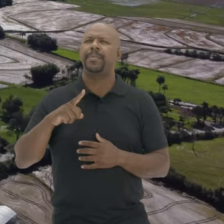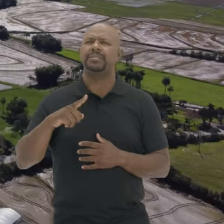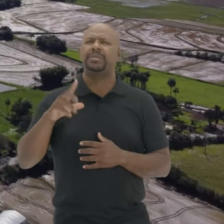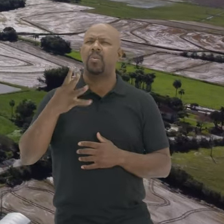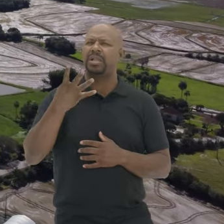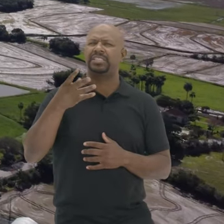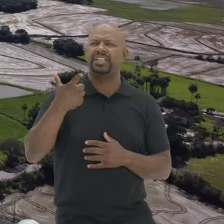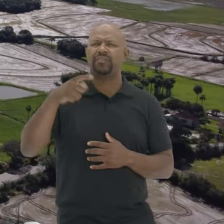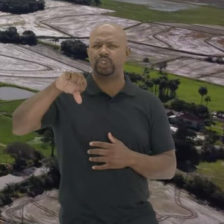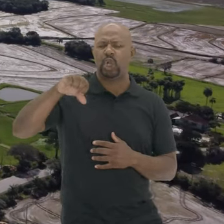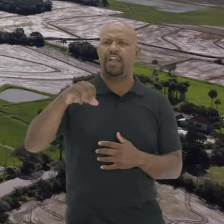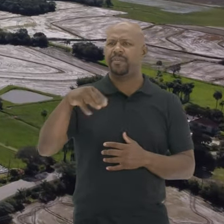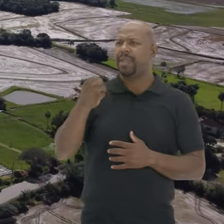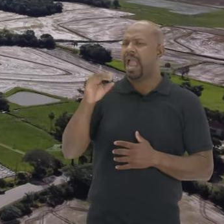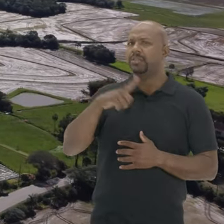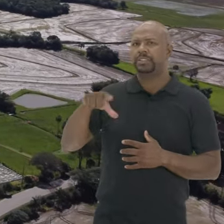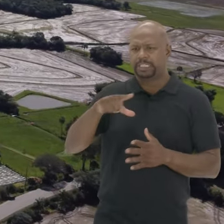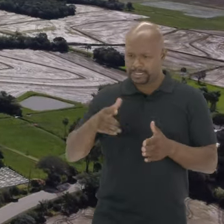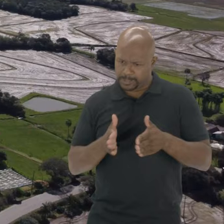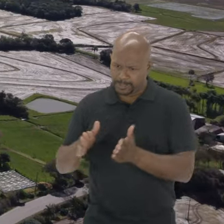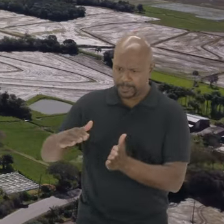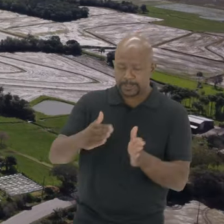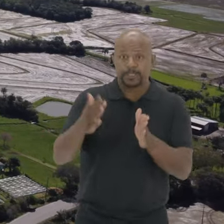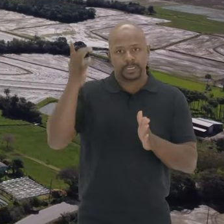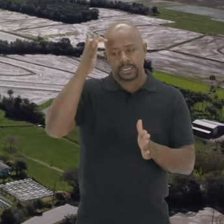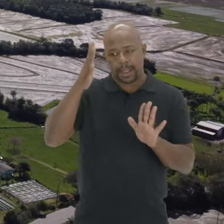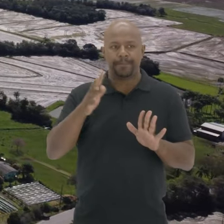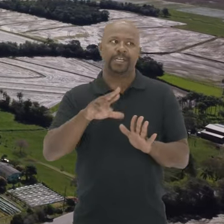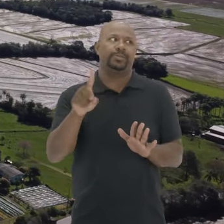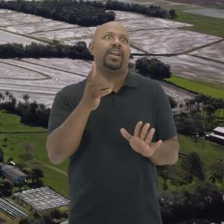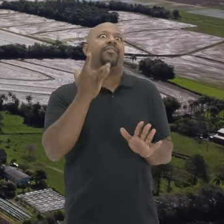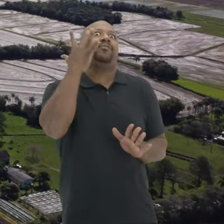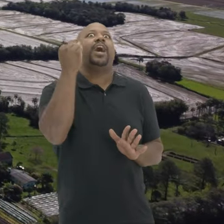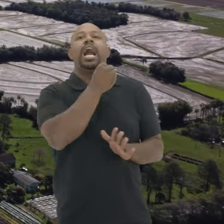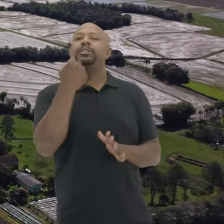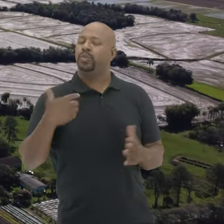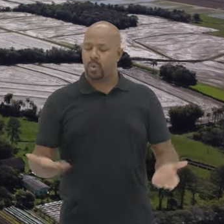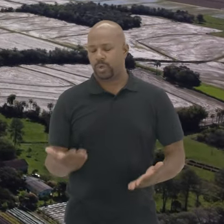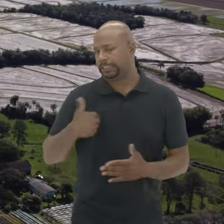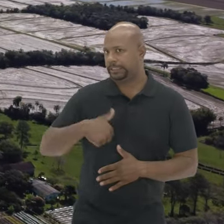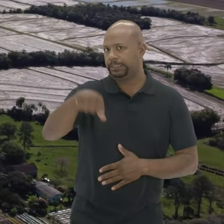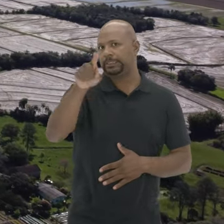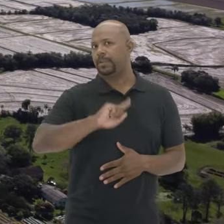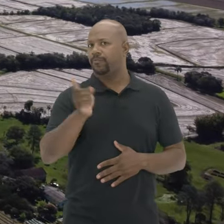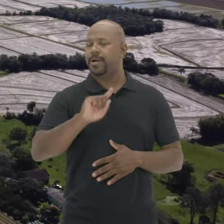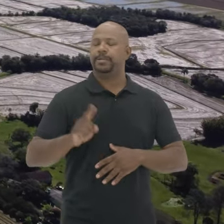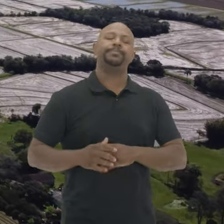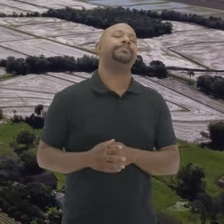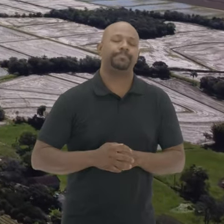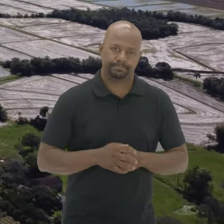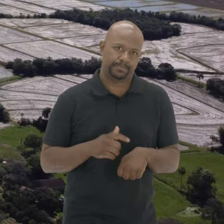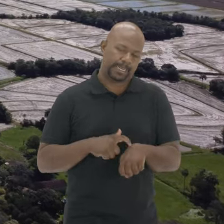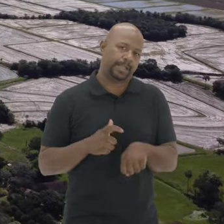429 metros E tem uma trilha bem massa Mas não é assim Tão simples A gente não vai ter tempo